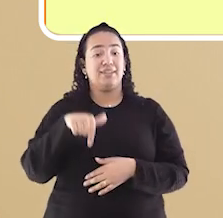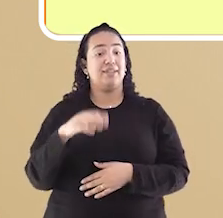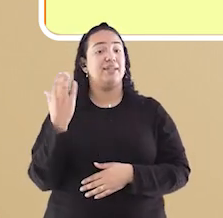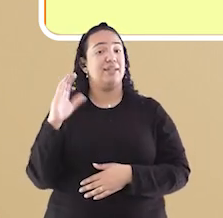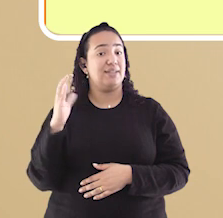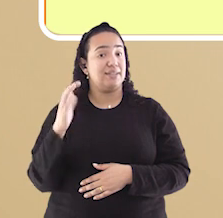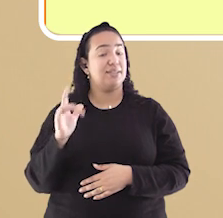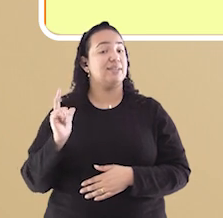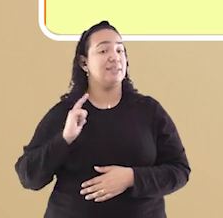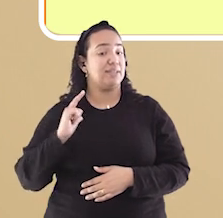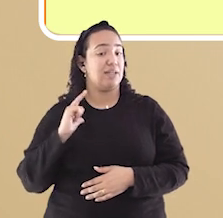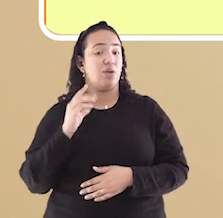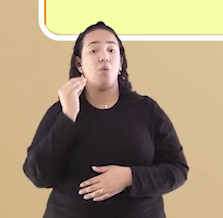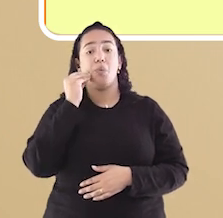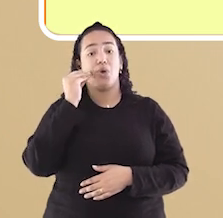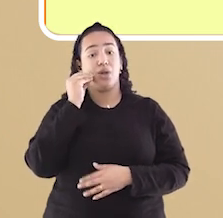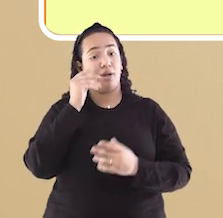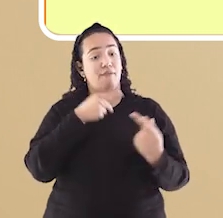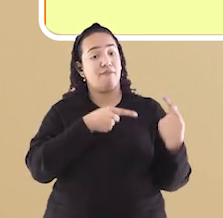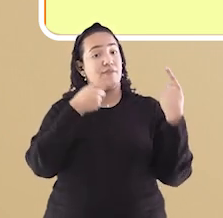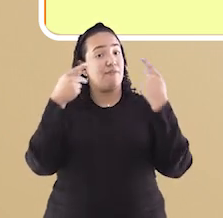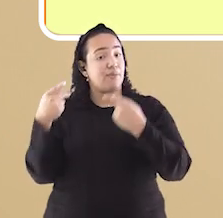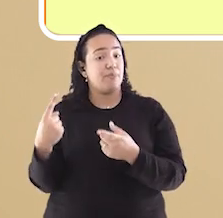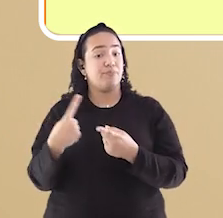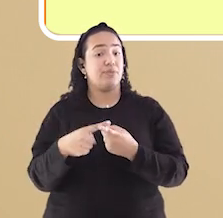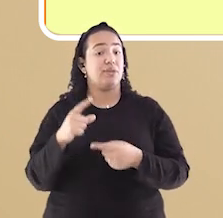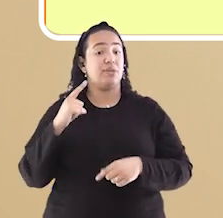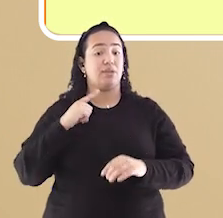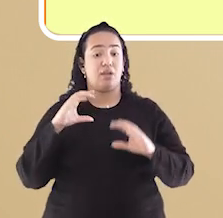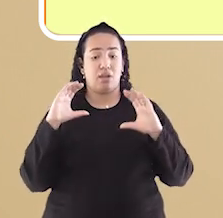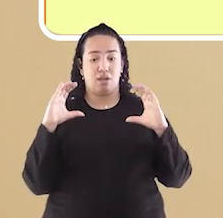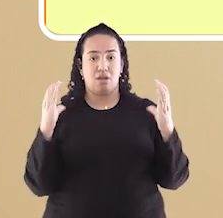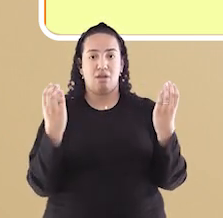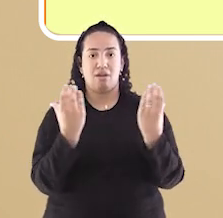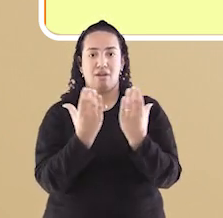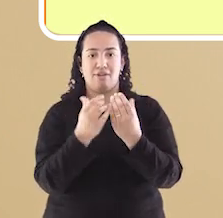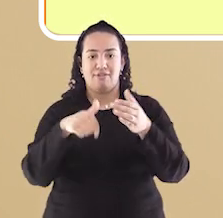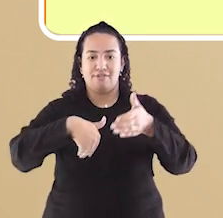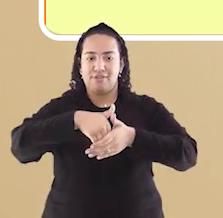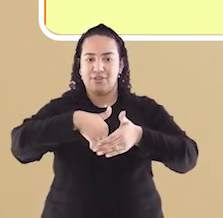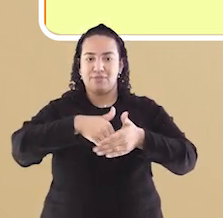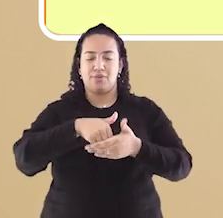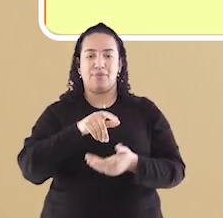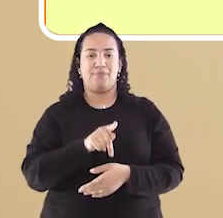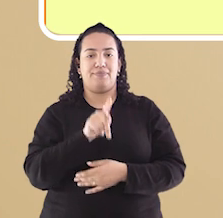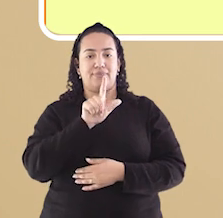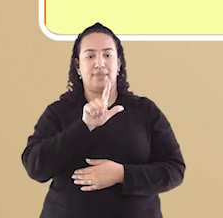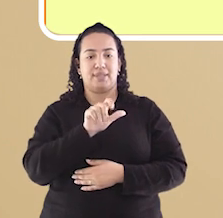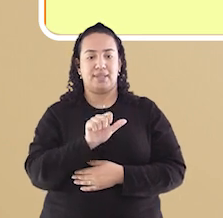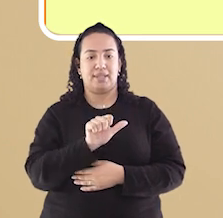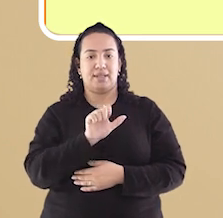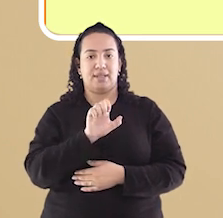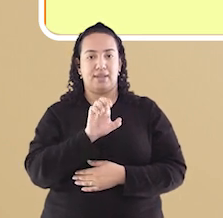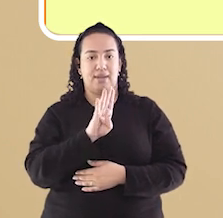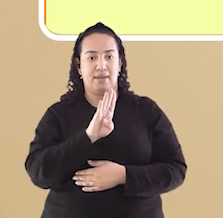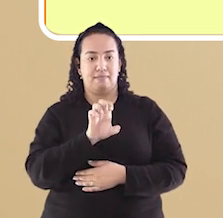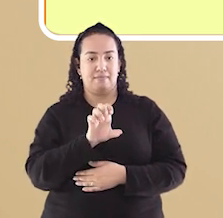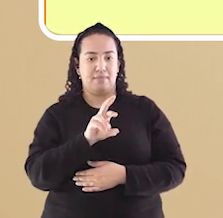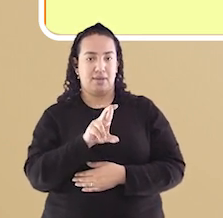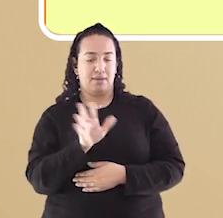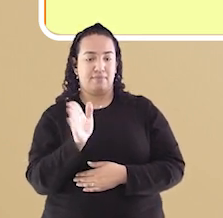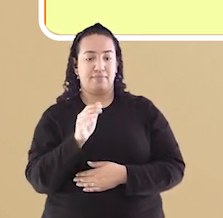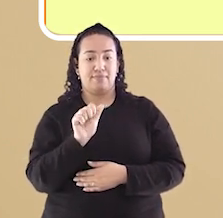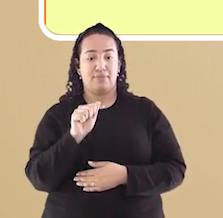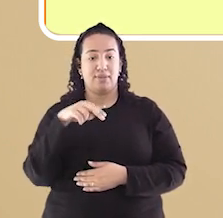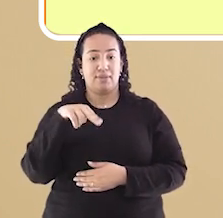pode ter uma oportunidade de ir a um, pois existe o estádio Kleber Andrade. Esse é um estádio que está na cidade desde